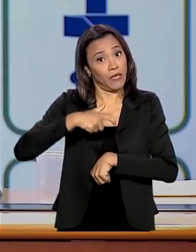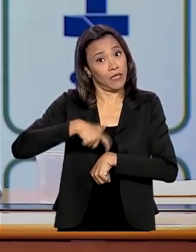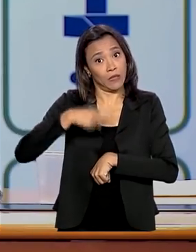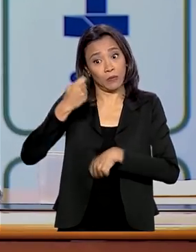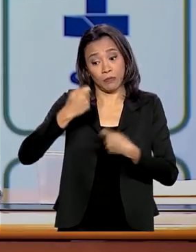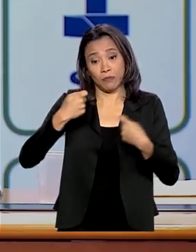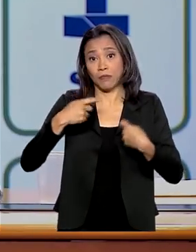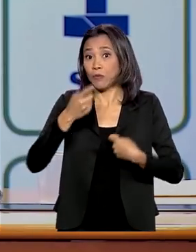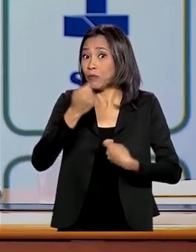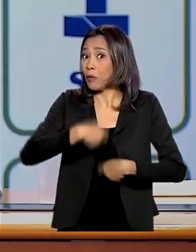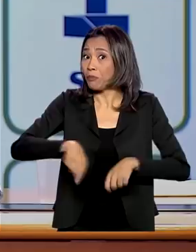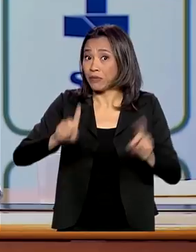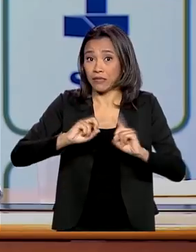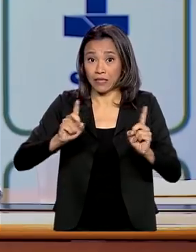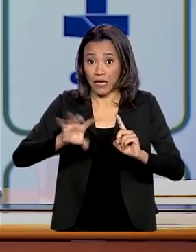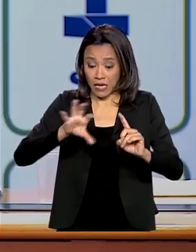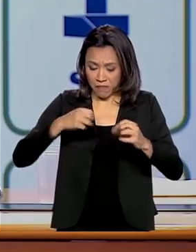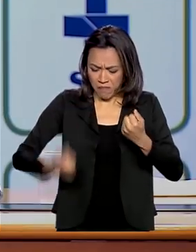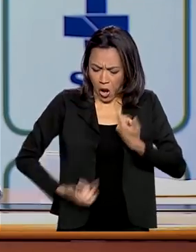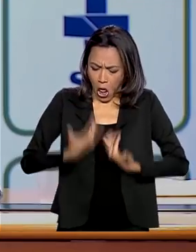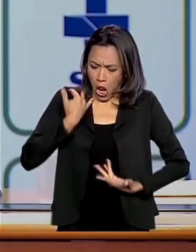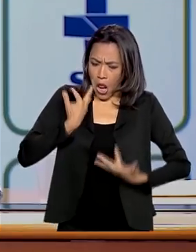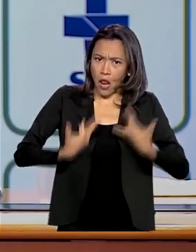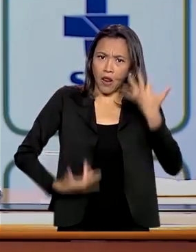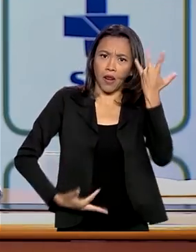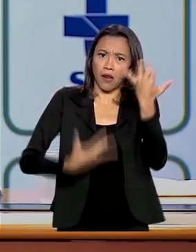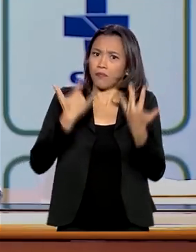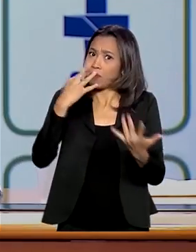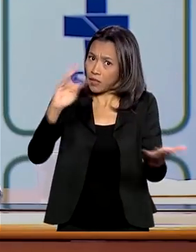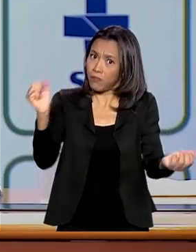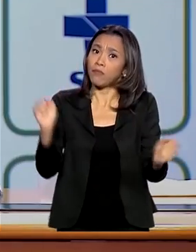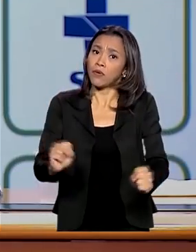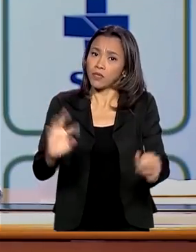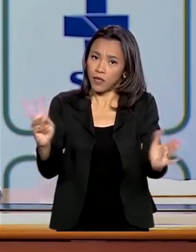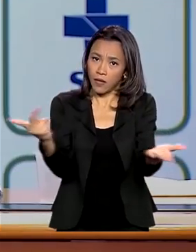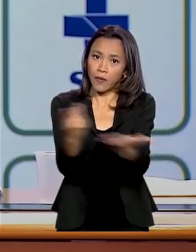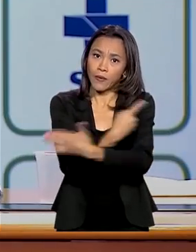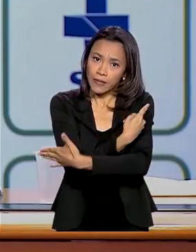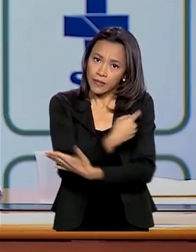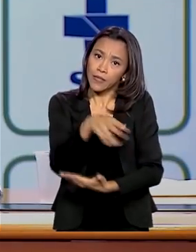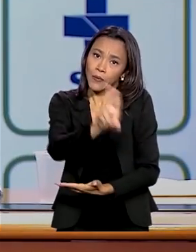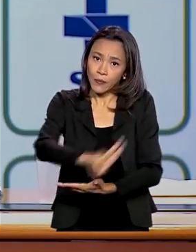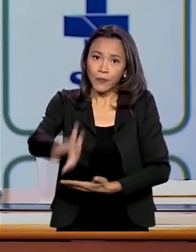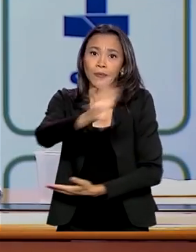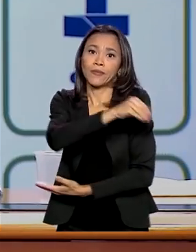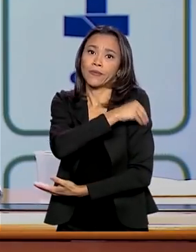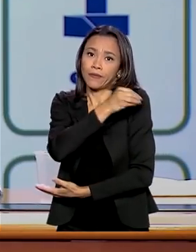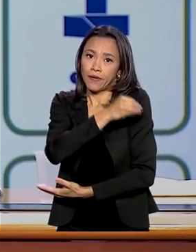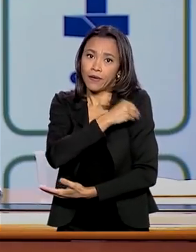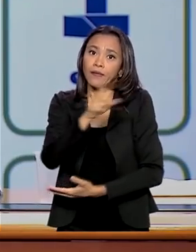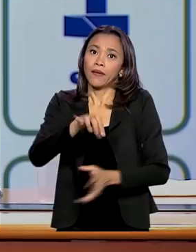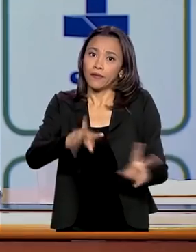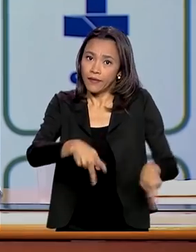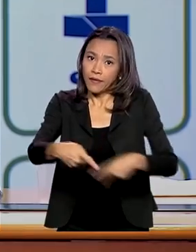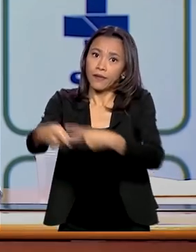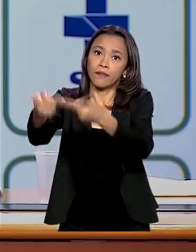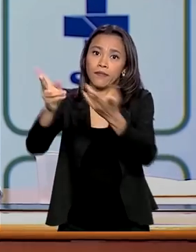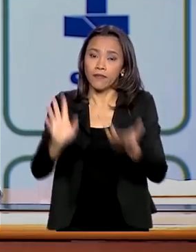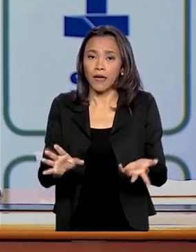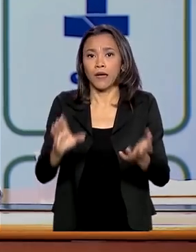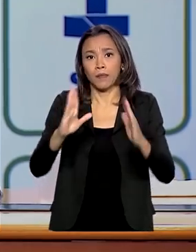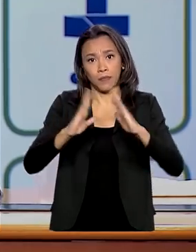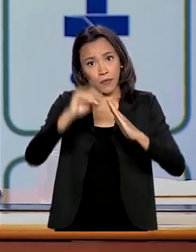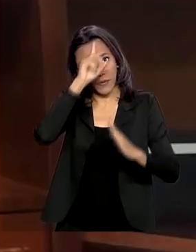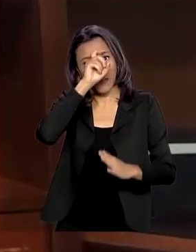queimaduras, fumaça, porque isso é o que mais se utiliza de hospital, CTI e